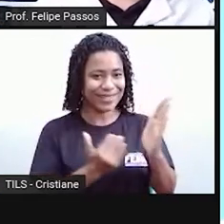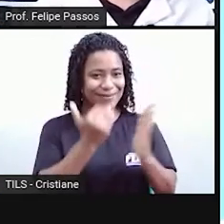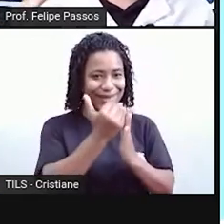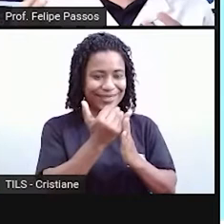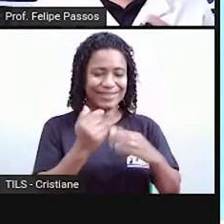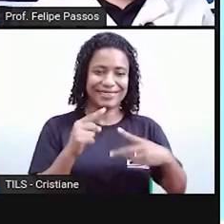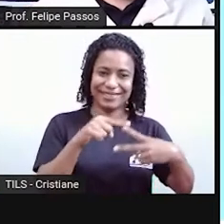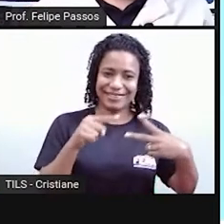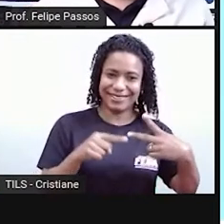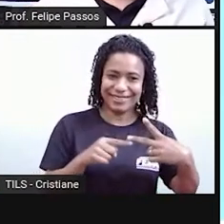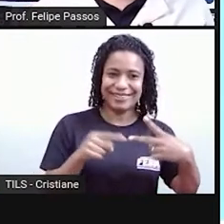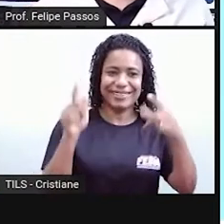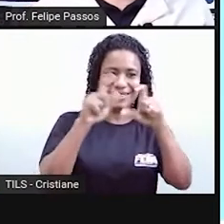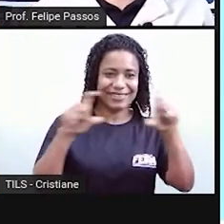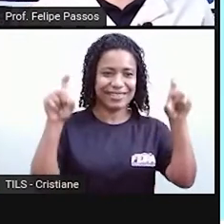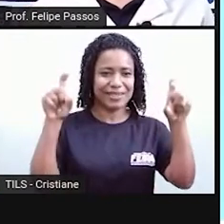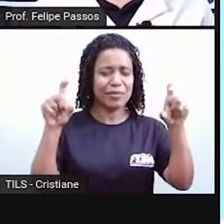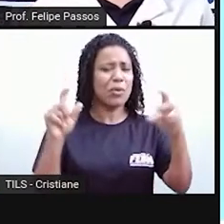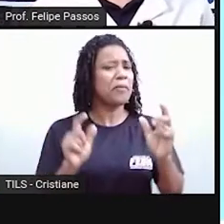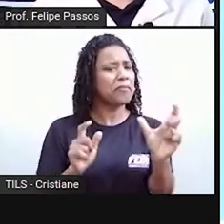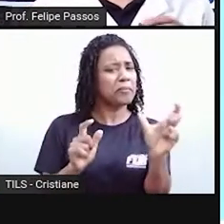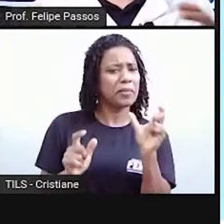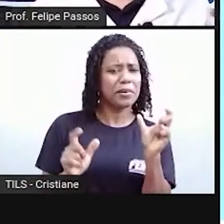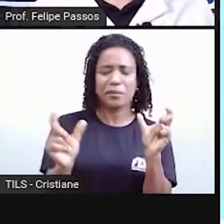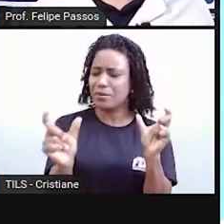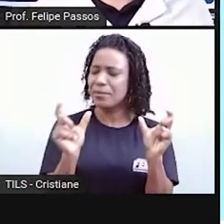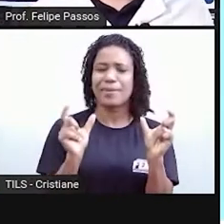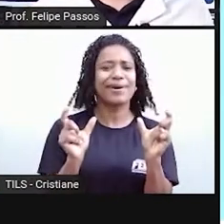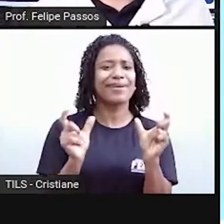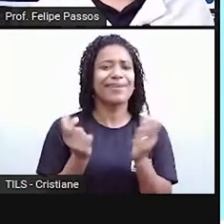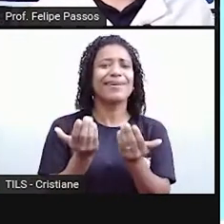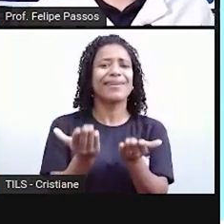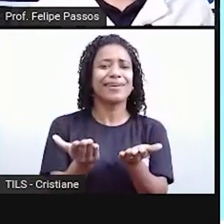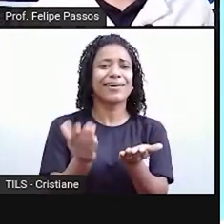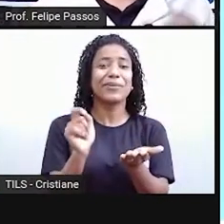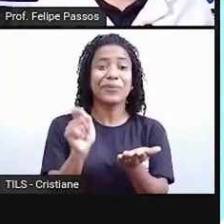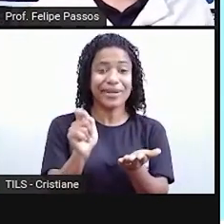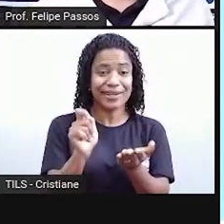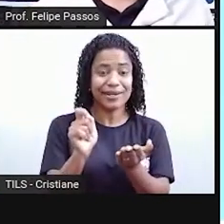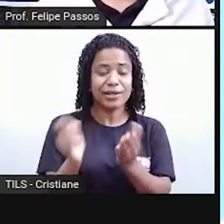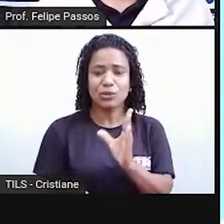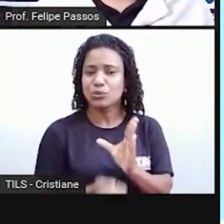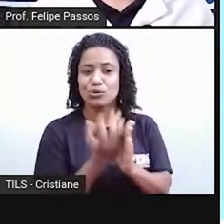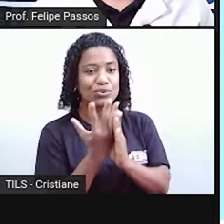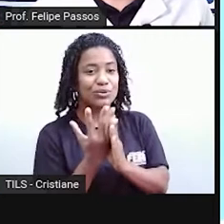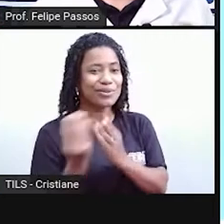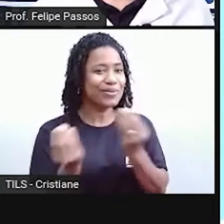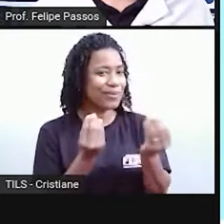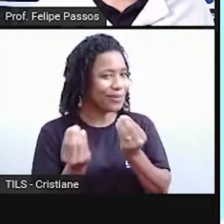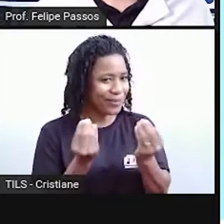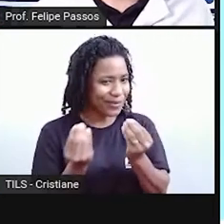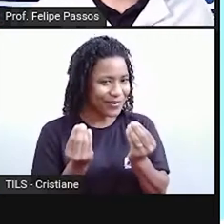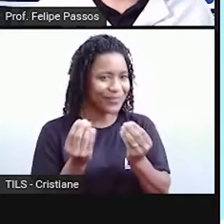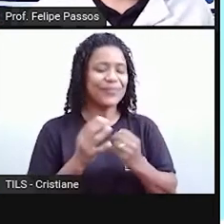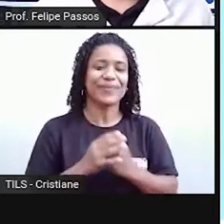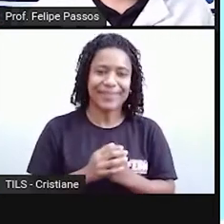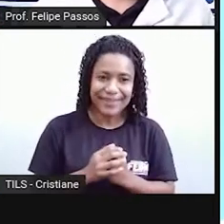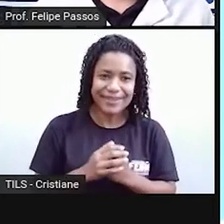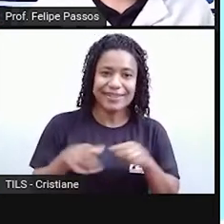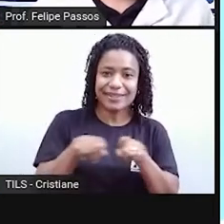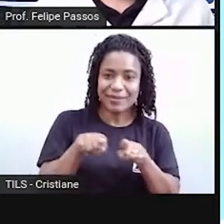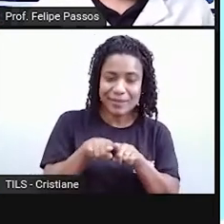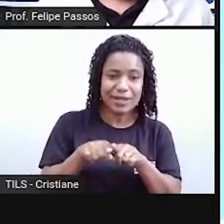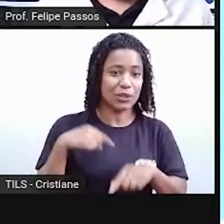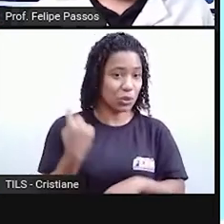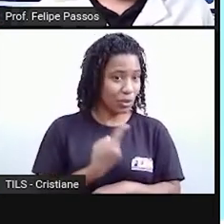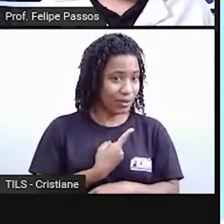entender o que são esses dois termos e como que eles surgiram, né? De onde é que eles vieram, como é que eles estão relacionados com